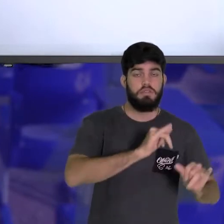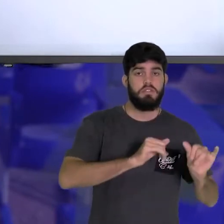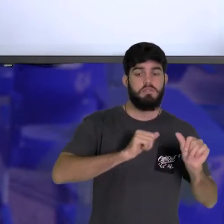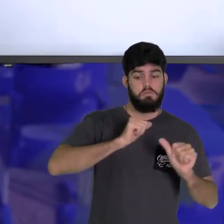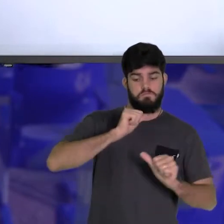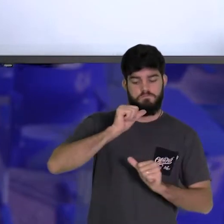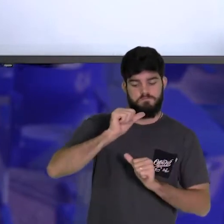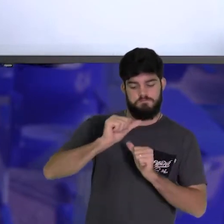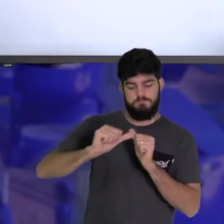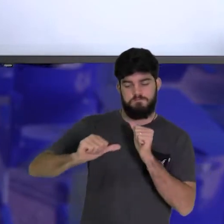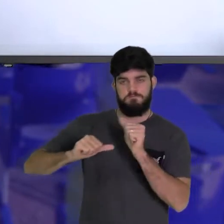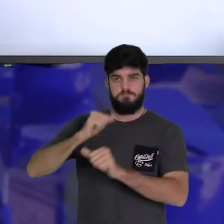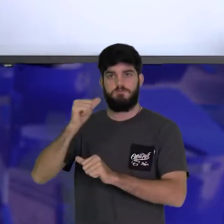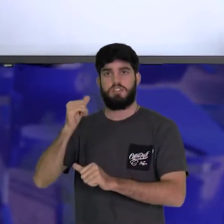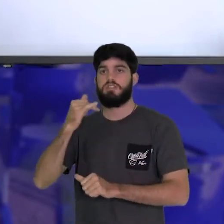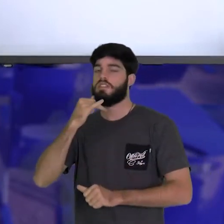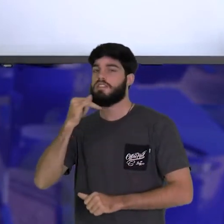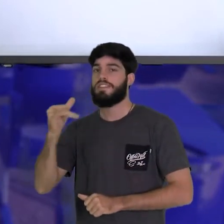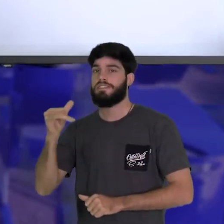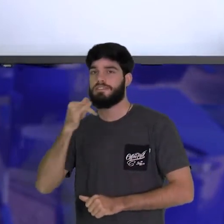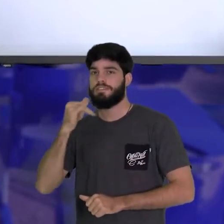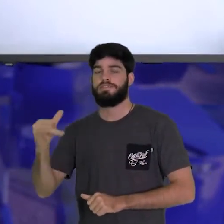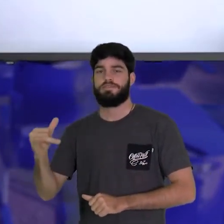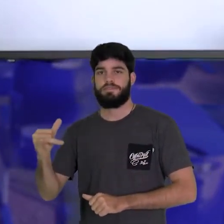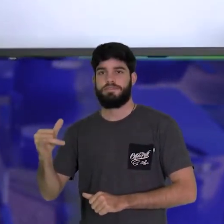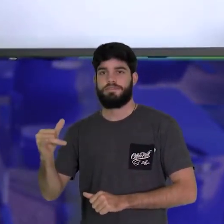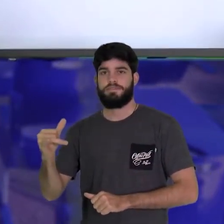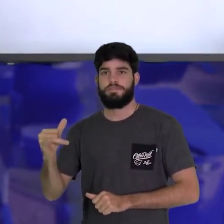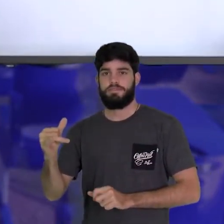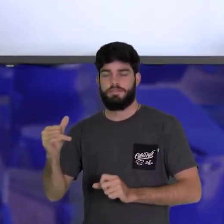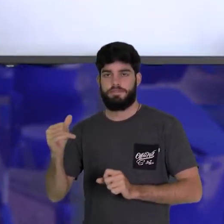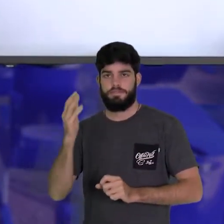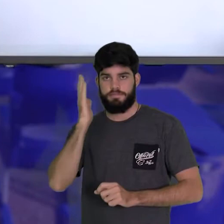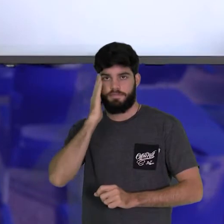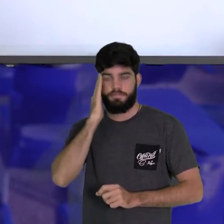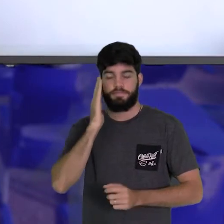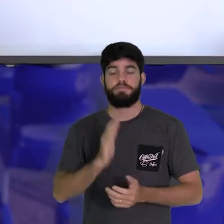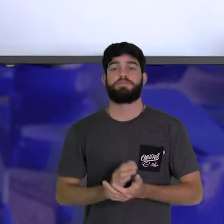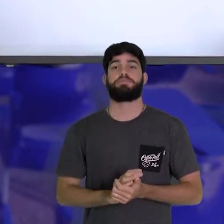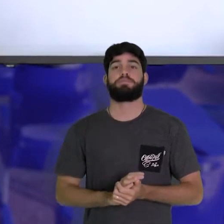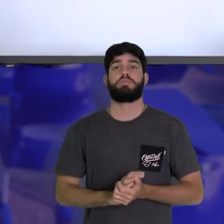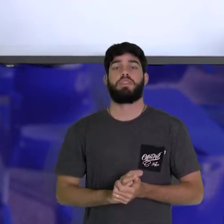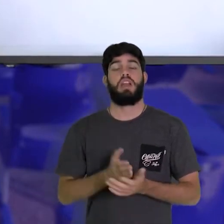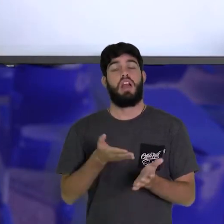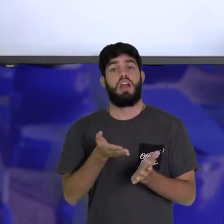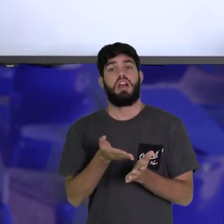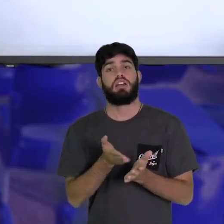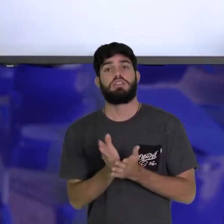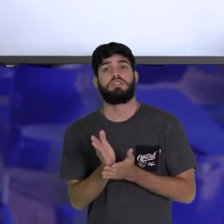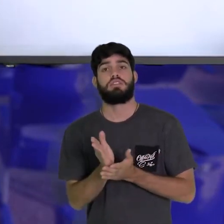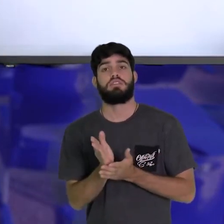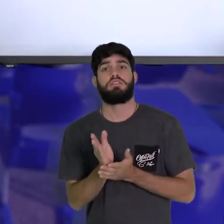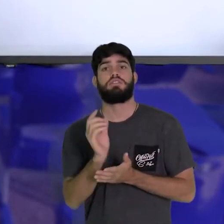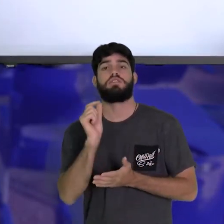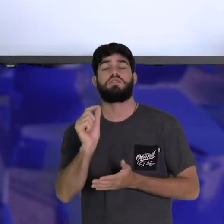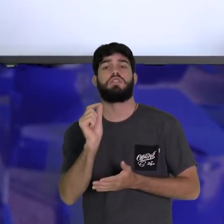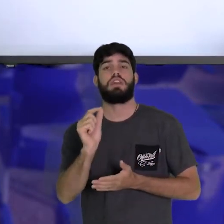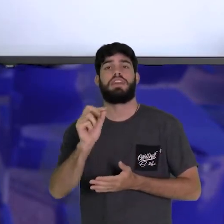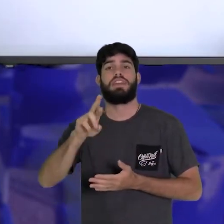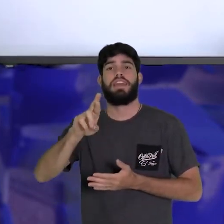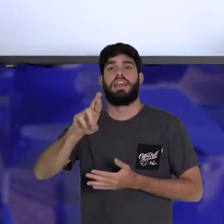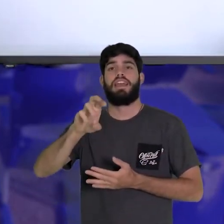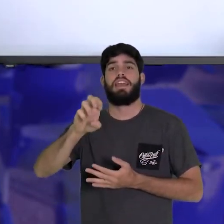em energia elétrica. Através de um fenômeno redox.